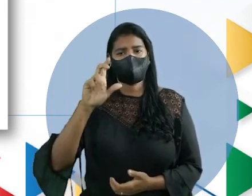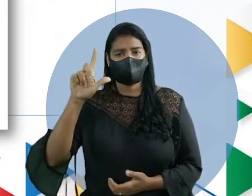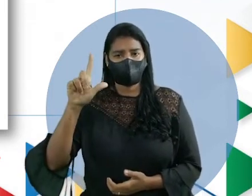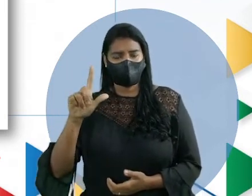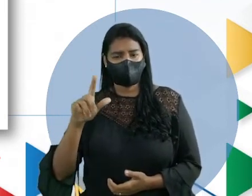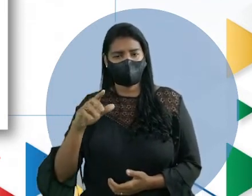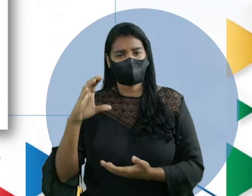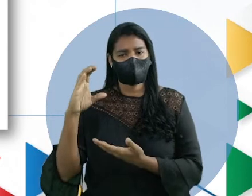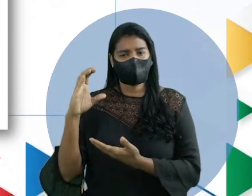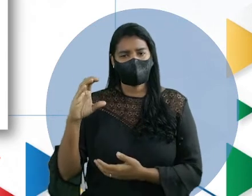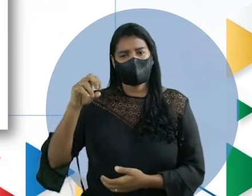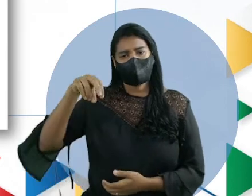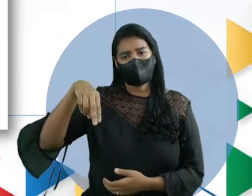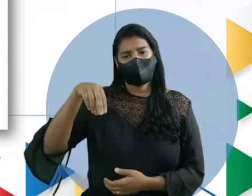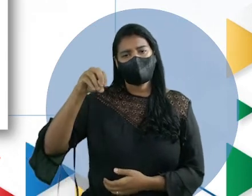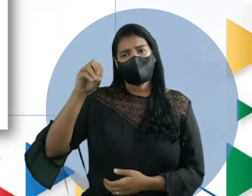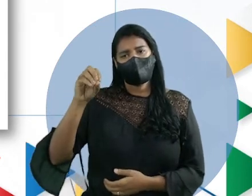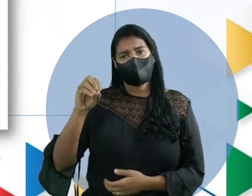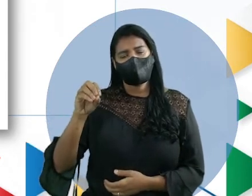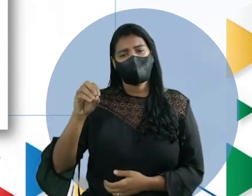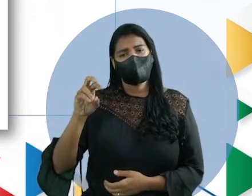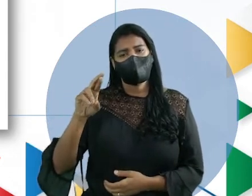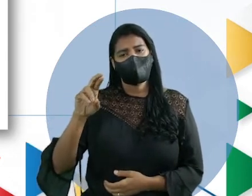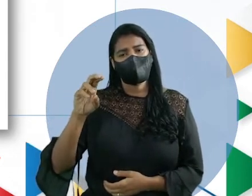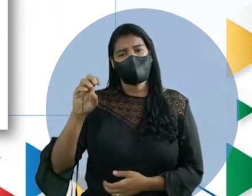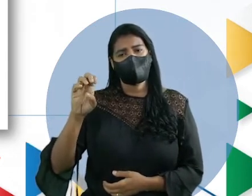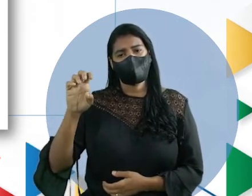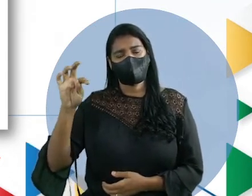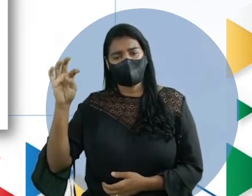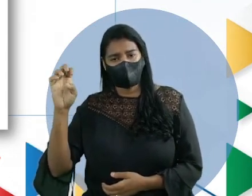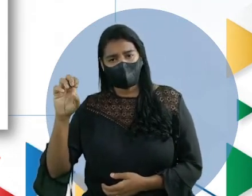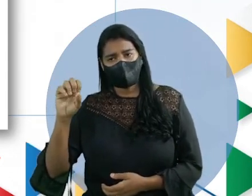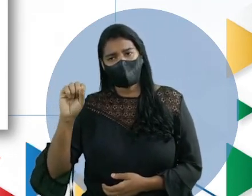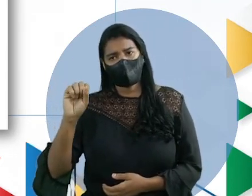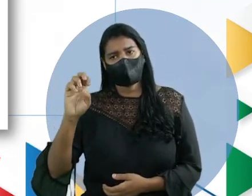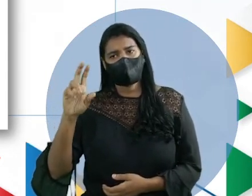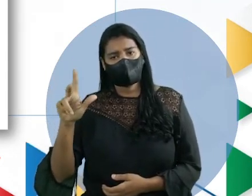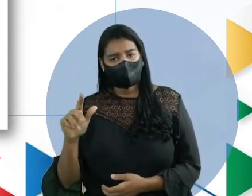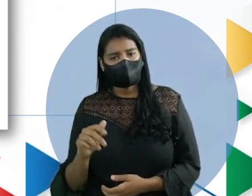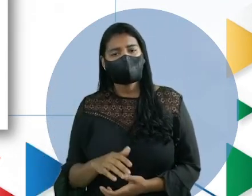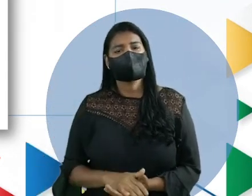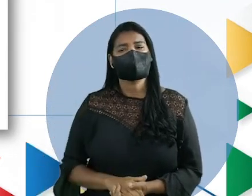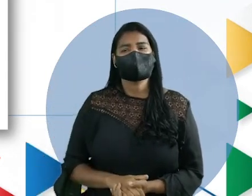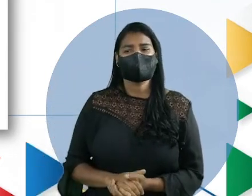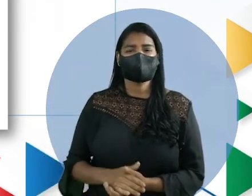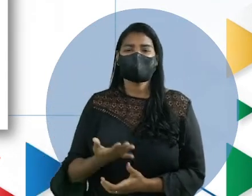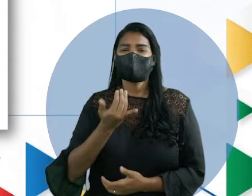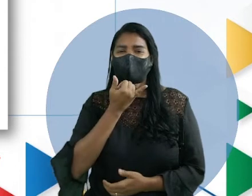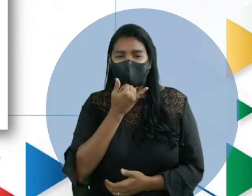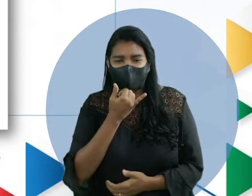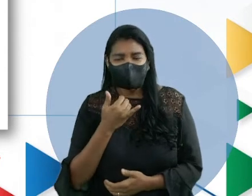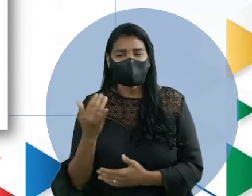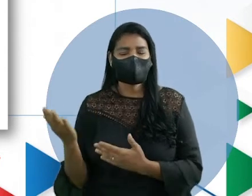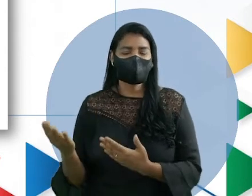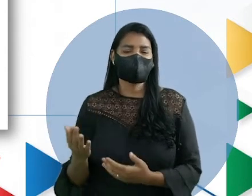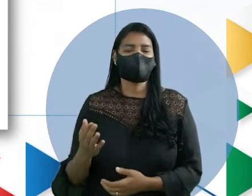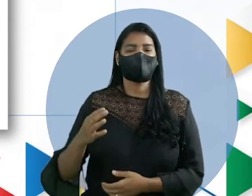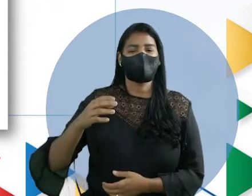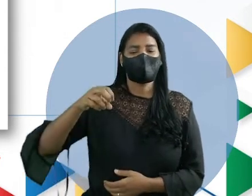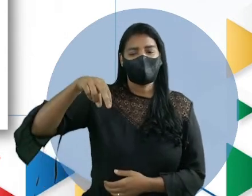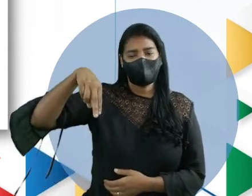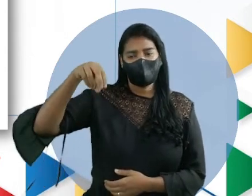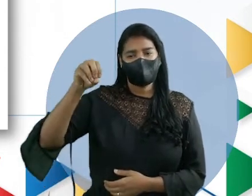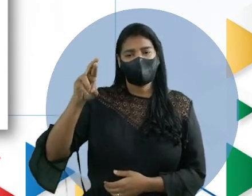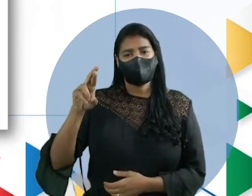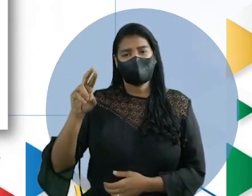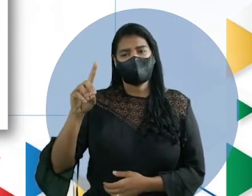C, Noroeste e o Sul. Perdão, Noreste não, Nordeste, desculpa. Letra